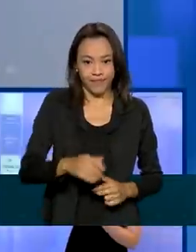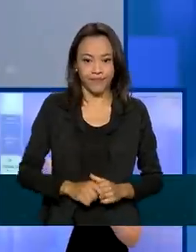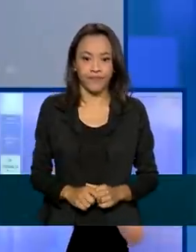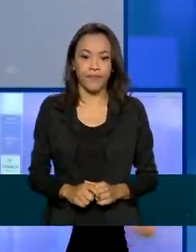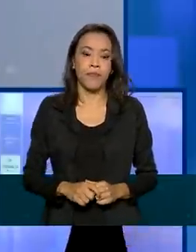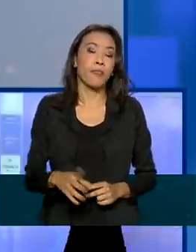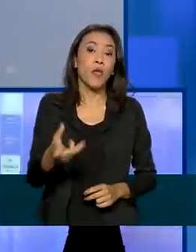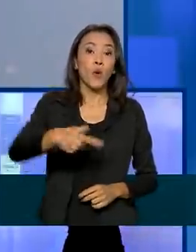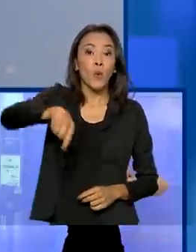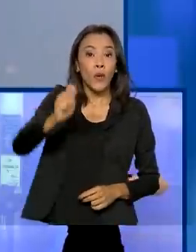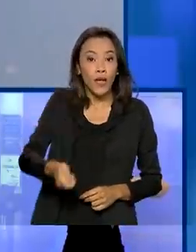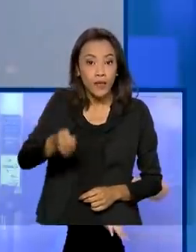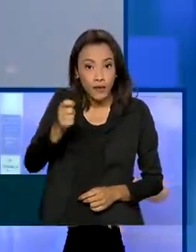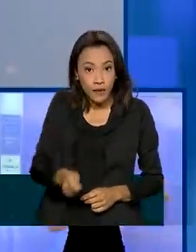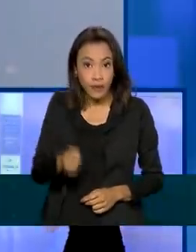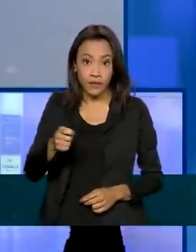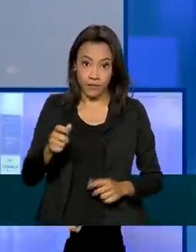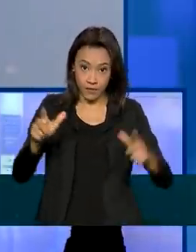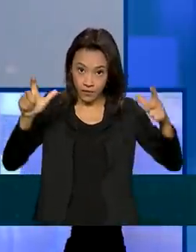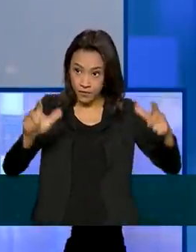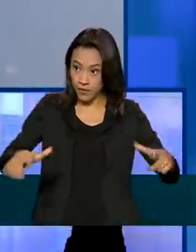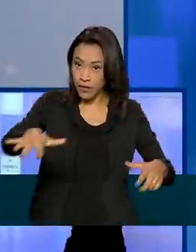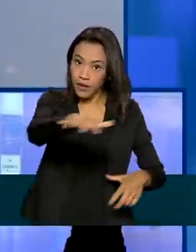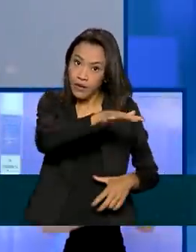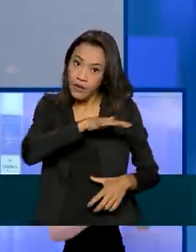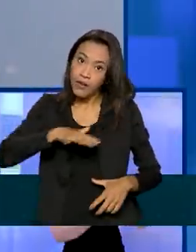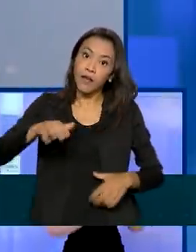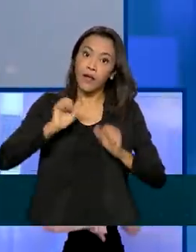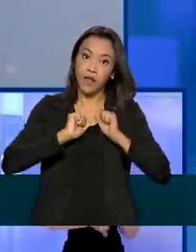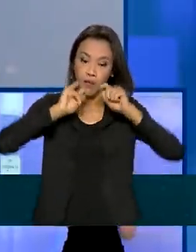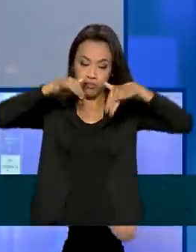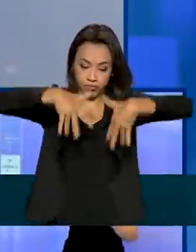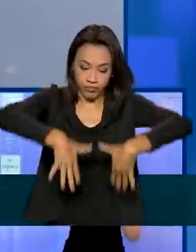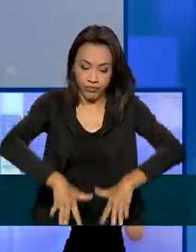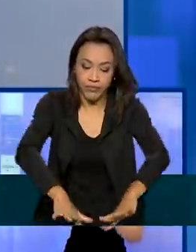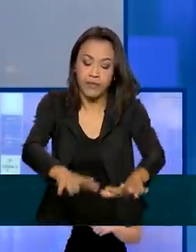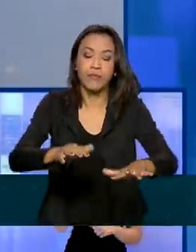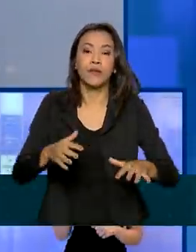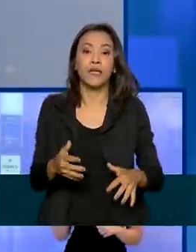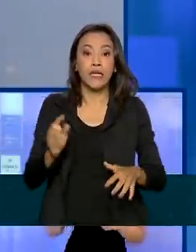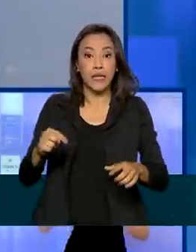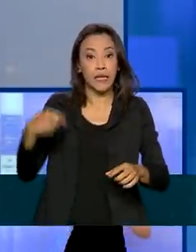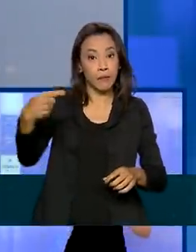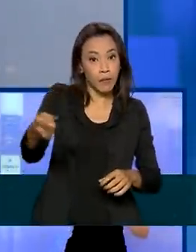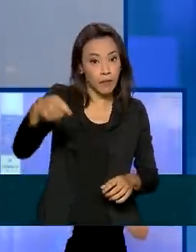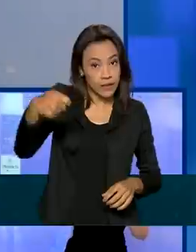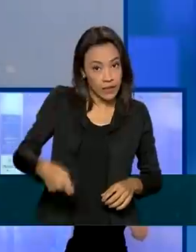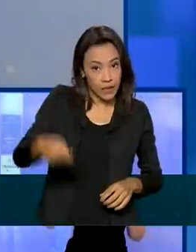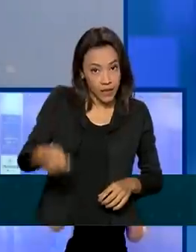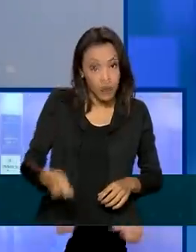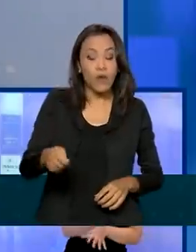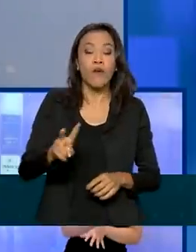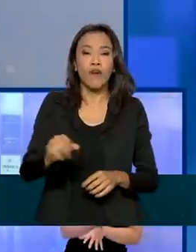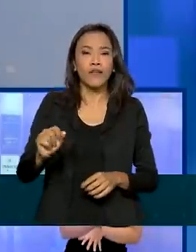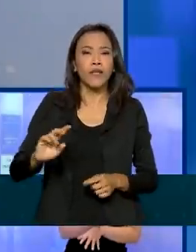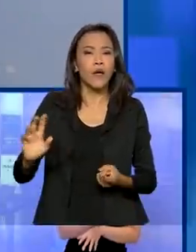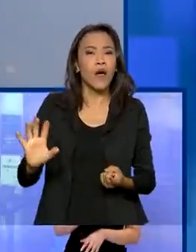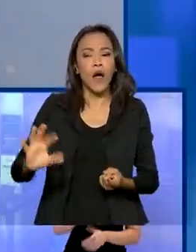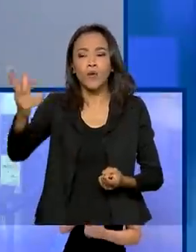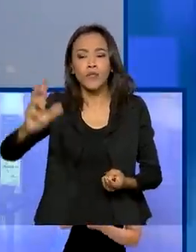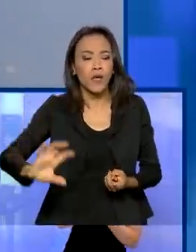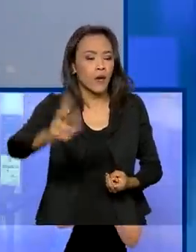Cataratas é um marco que vai transformar esse setor no Brasil. Após esse leilão, seguirão dezenas de